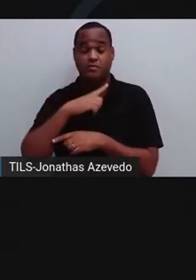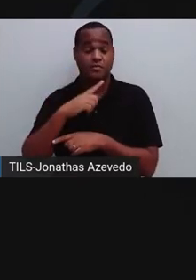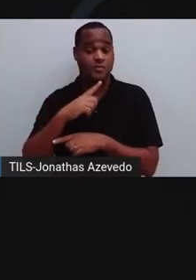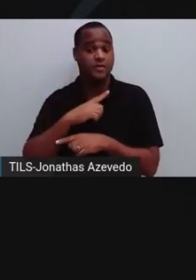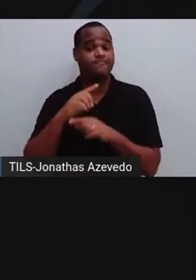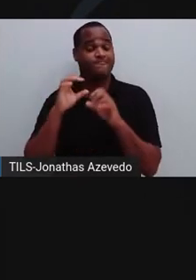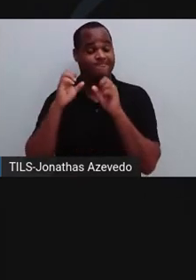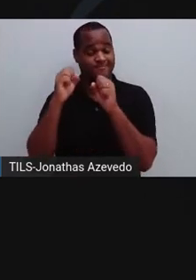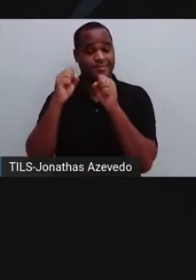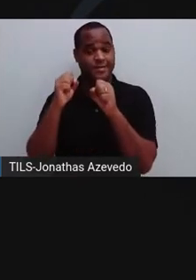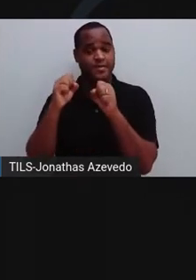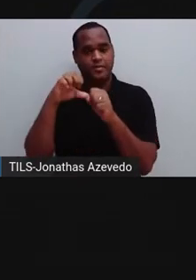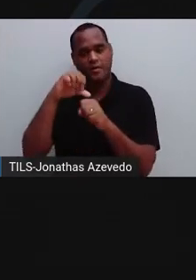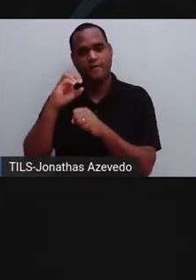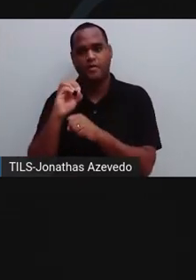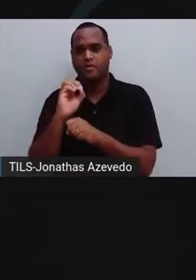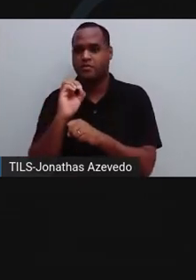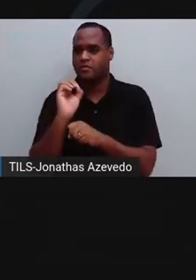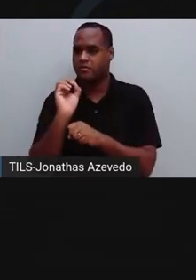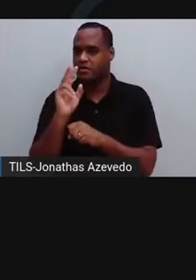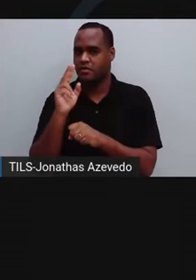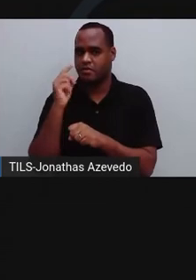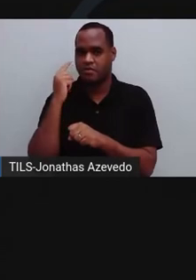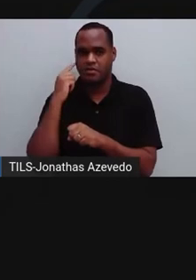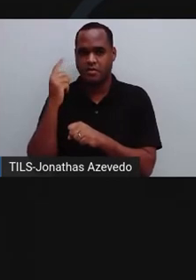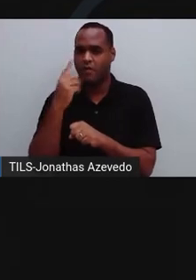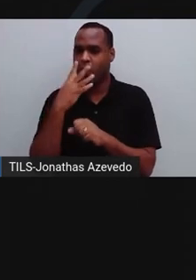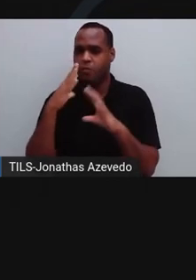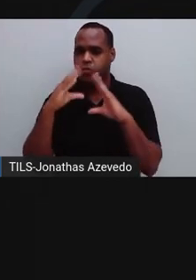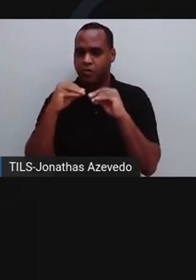90 decibéis são suficientes para apagar uma vela.